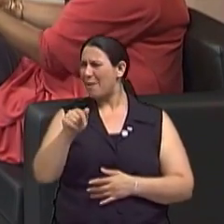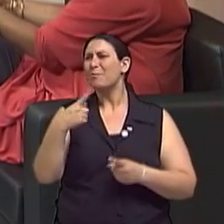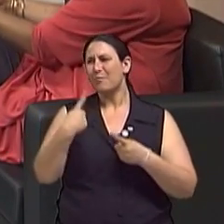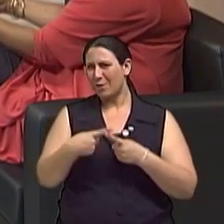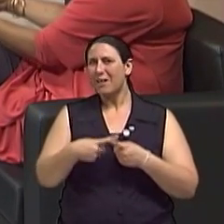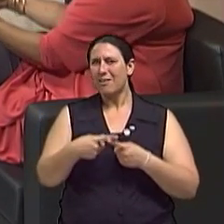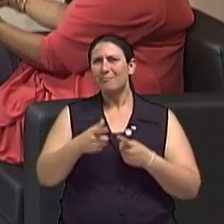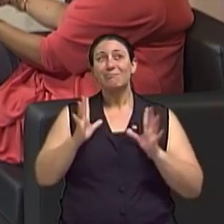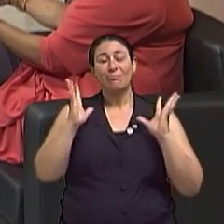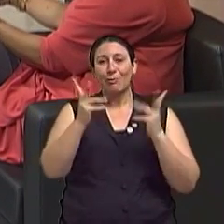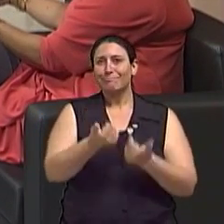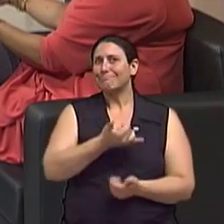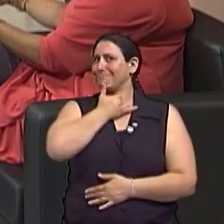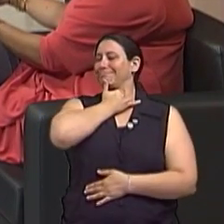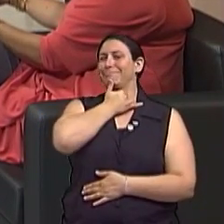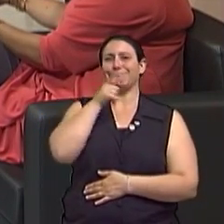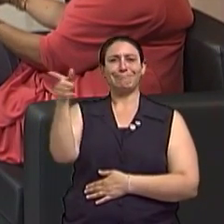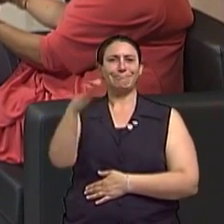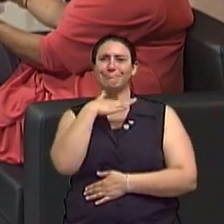traumática para todos nós.